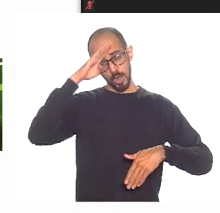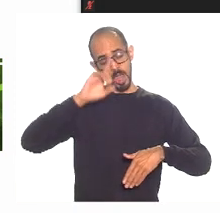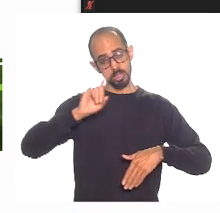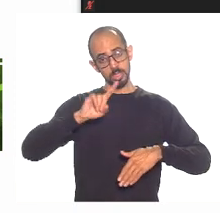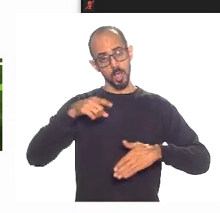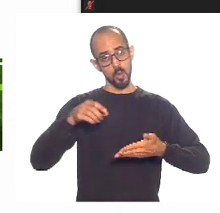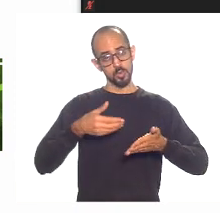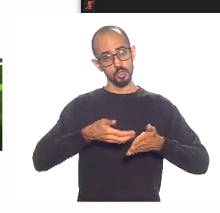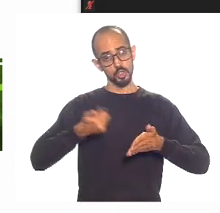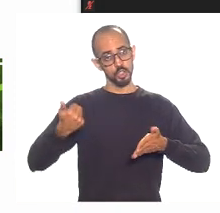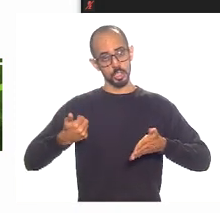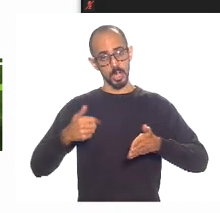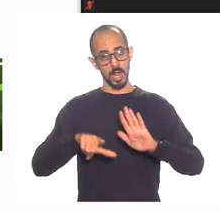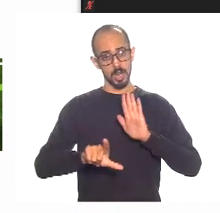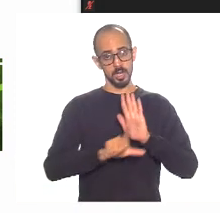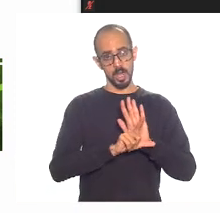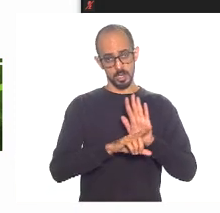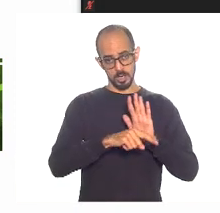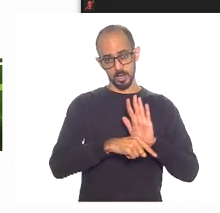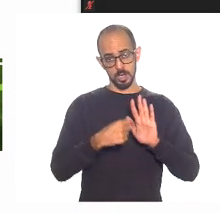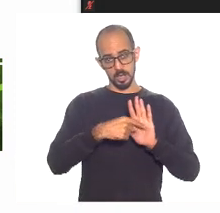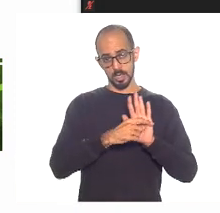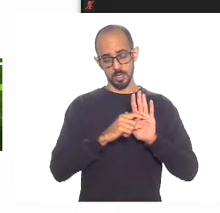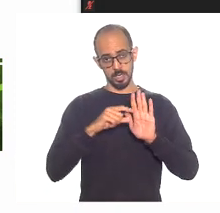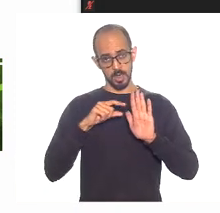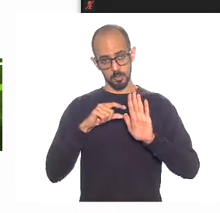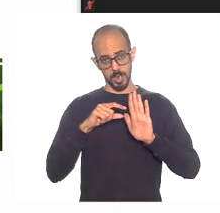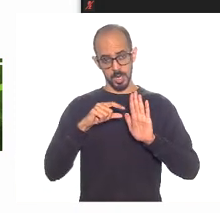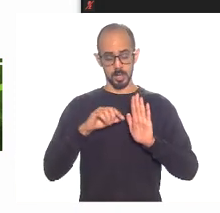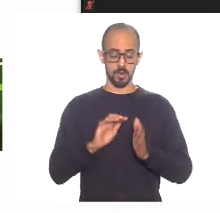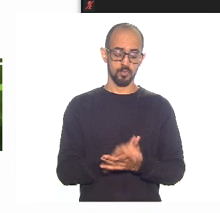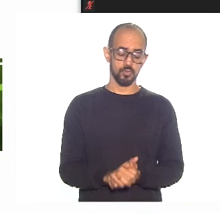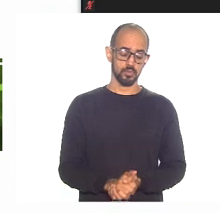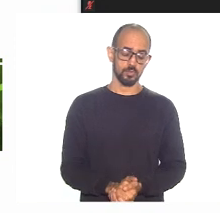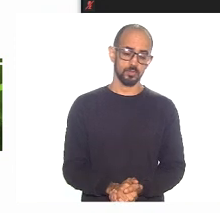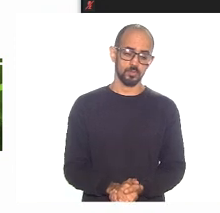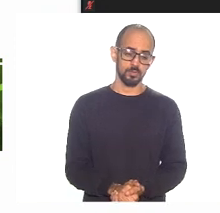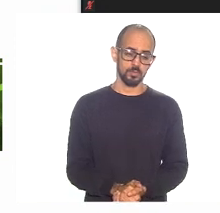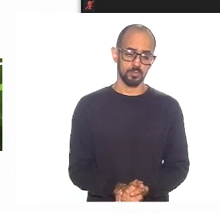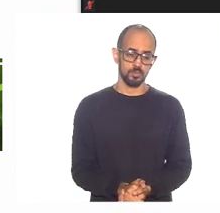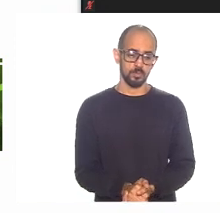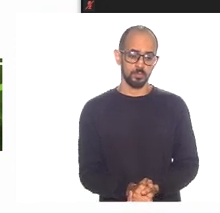a parte relativa a essas questões no PLP 10. Pode ir, por favor.